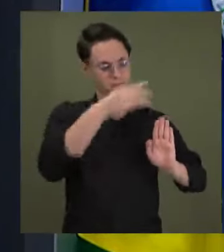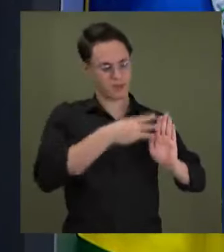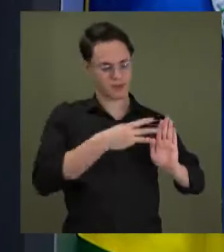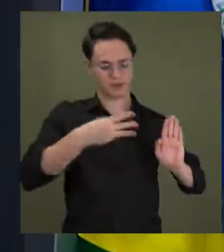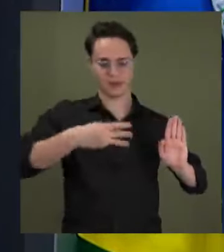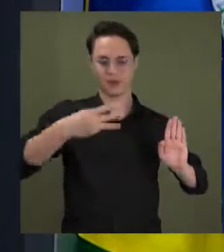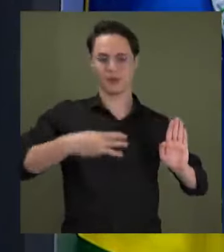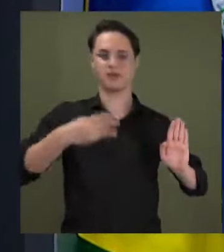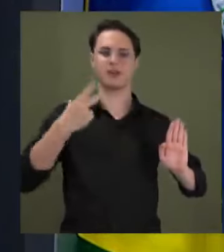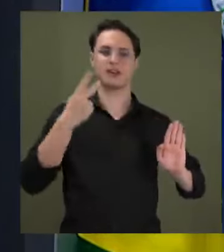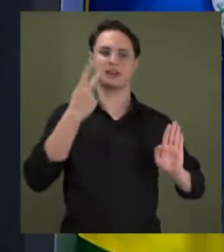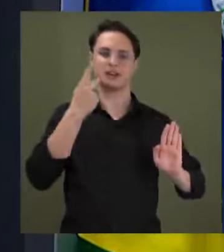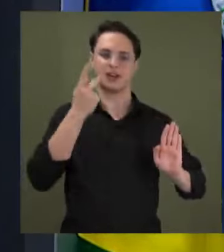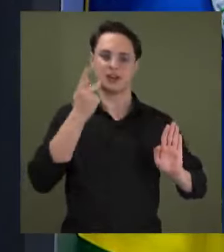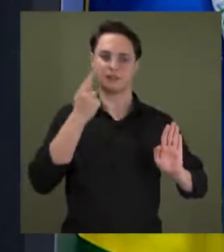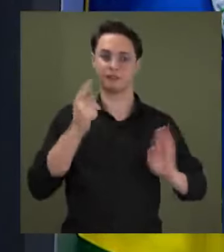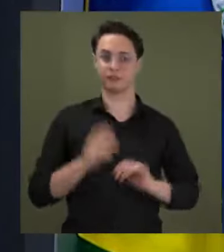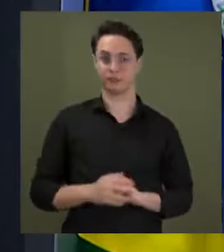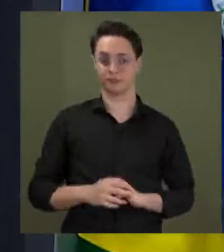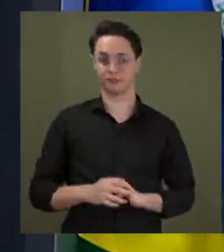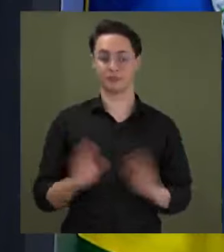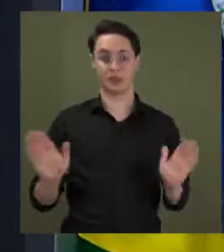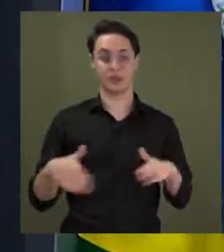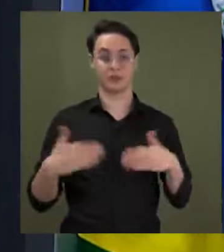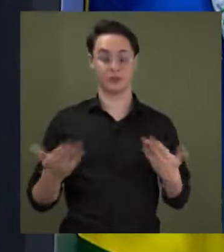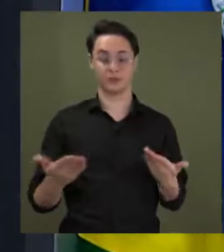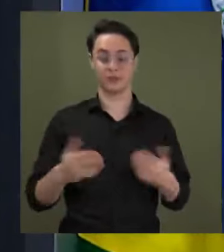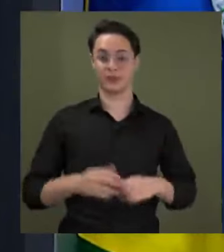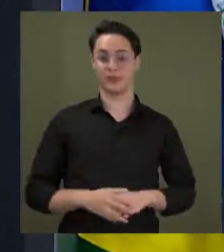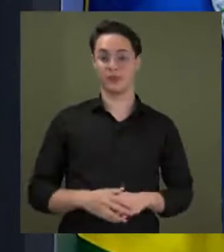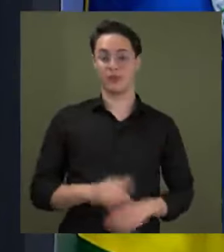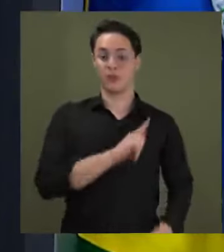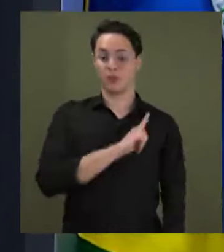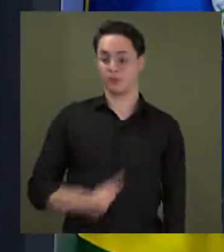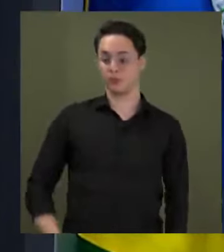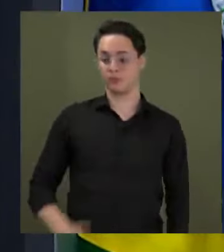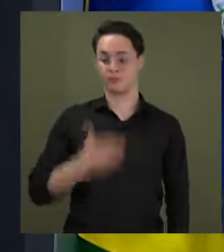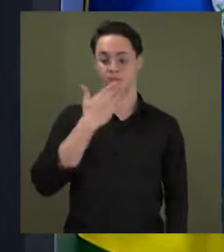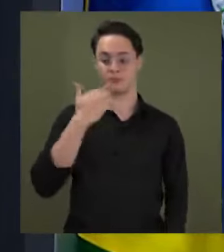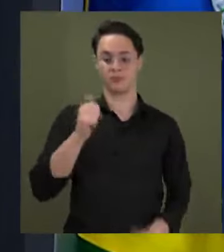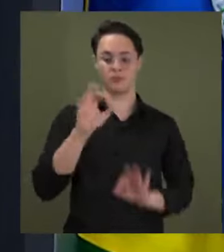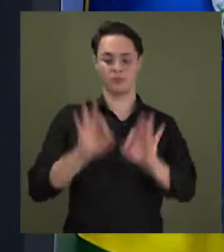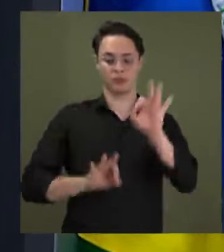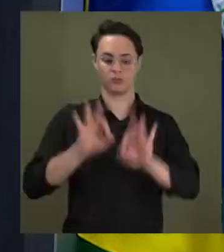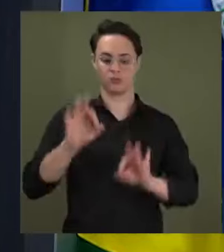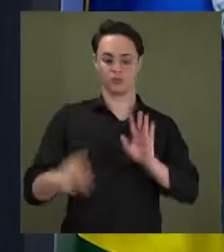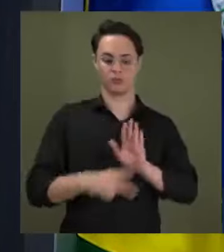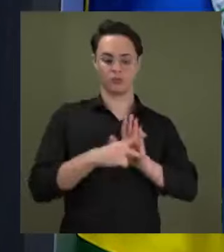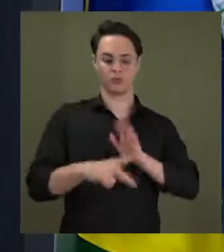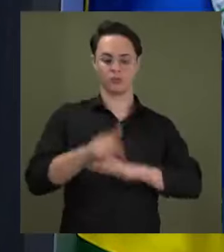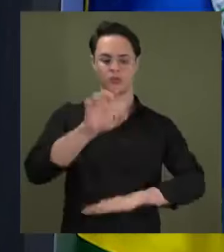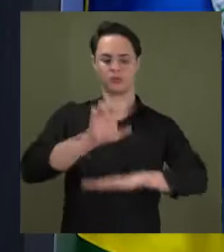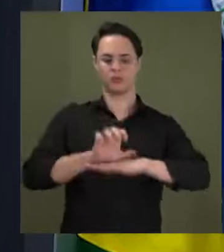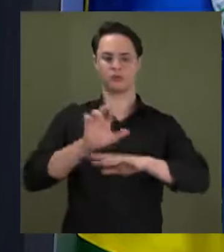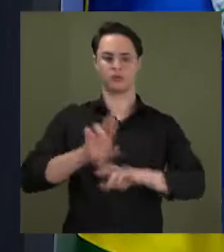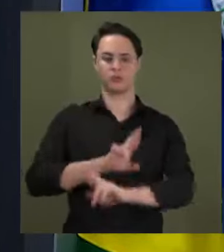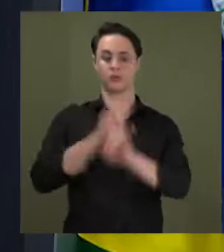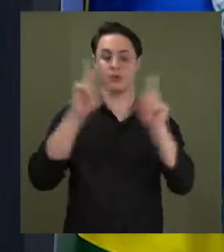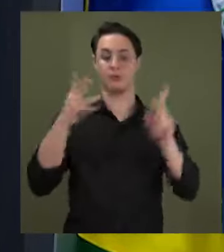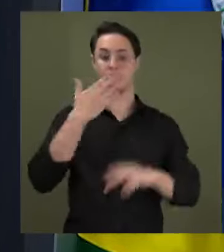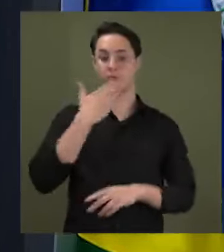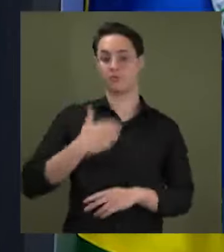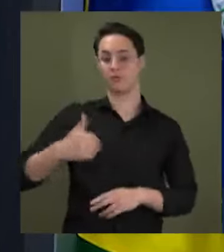O atual governo melhorou a questão da logística no estado. Isso fez uma grande diferença. Melhorou o